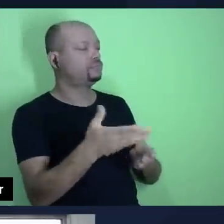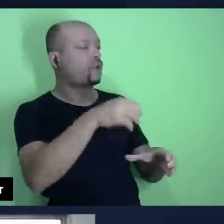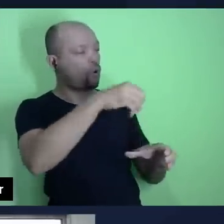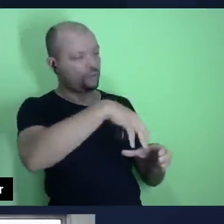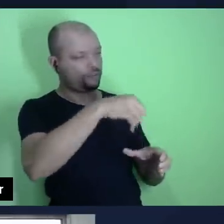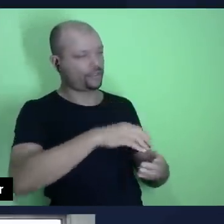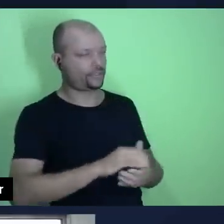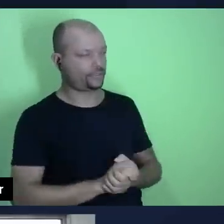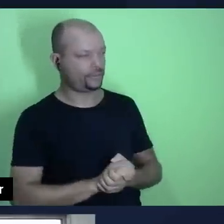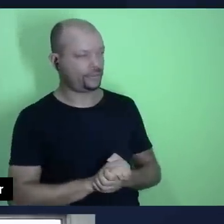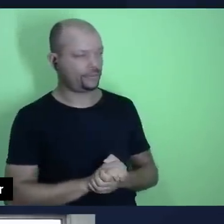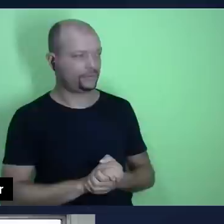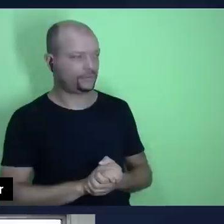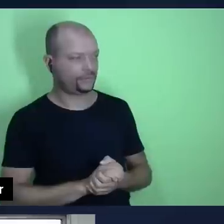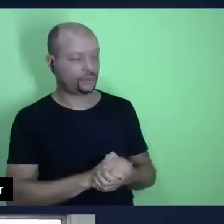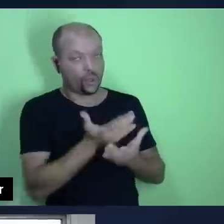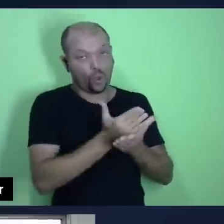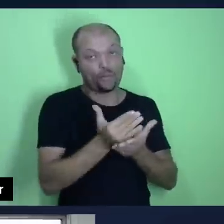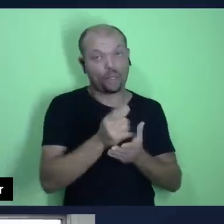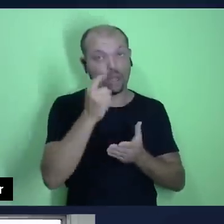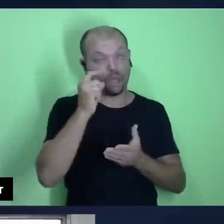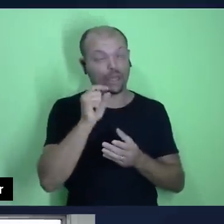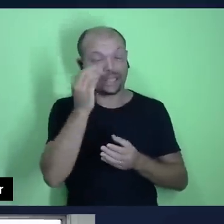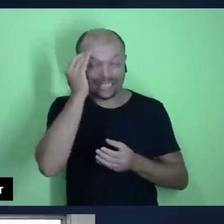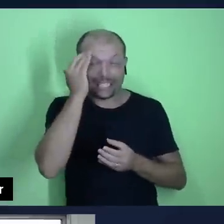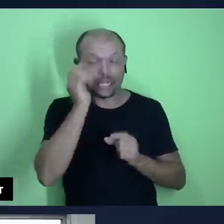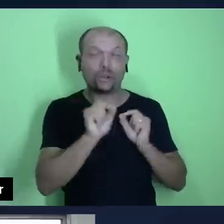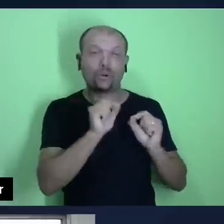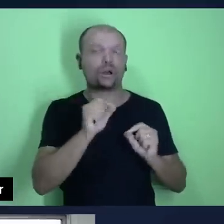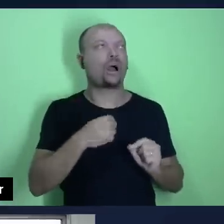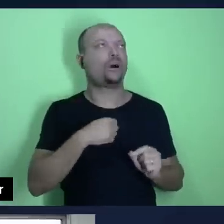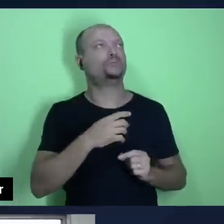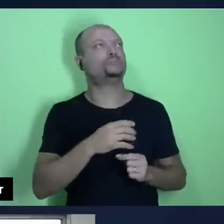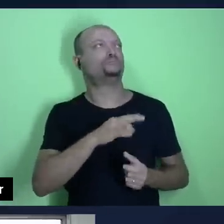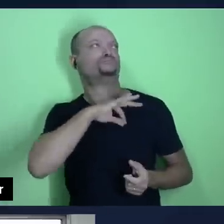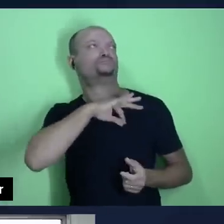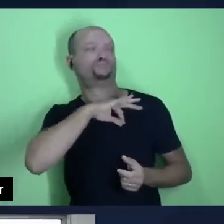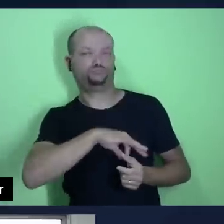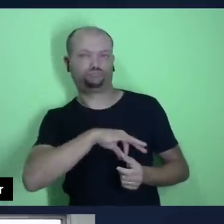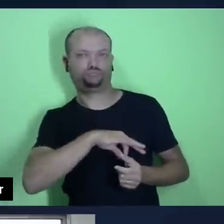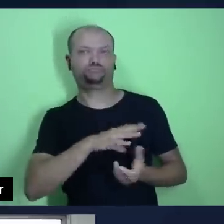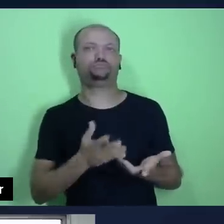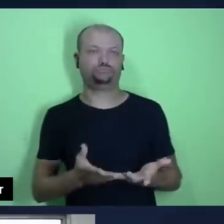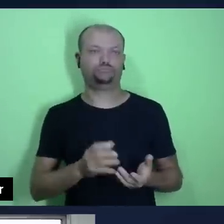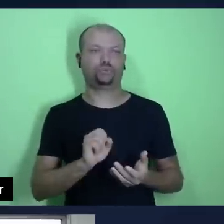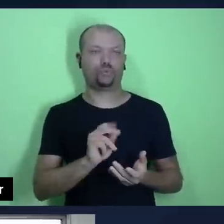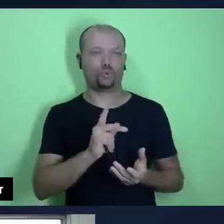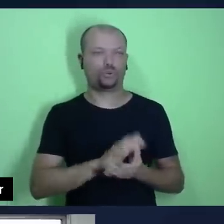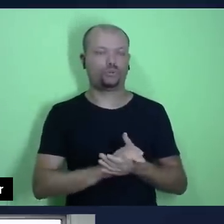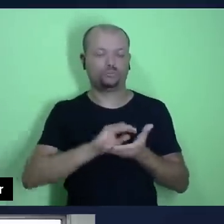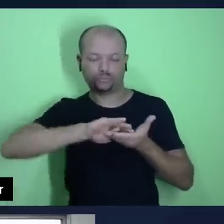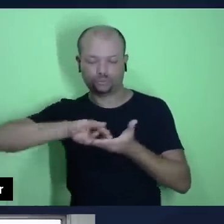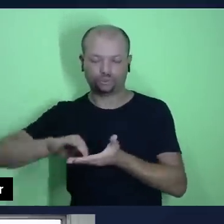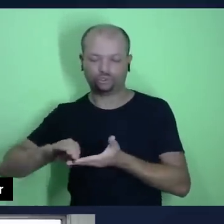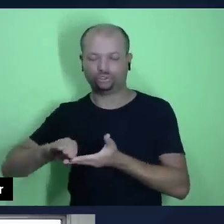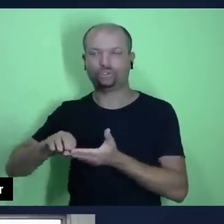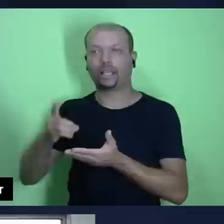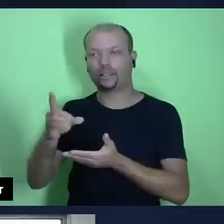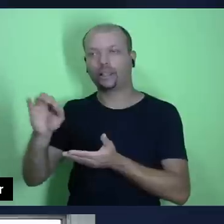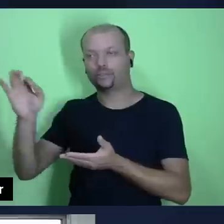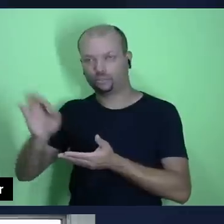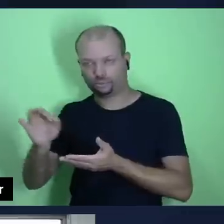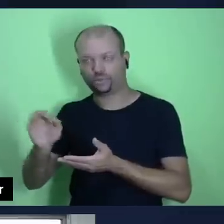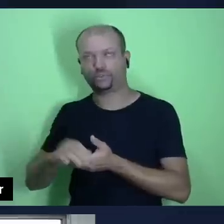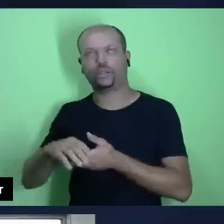oferta a partir do momento que, bom, eu recebi as minhas entradas, eu tirei o meu dízimo, que é dez por cento, dos